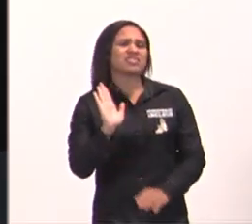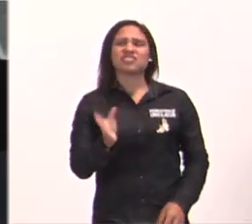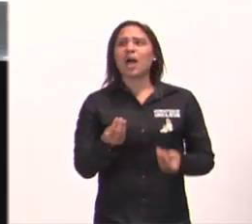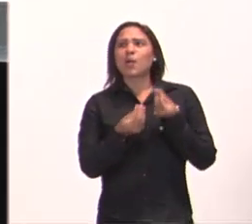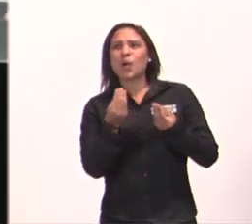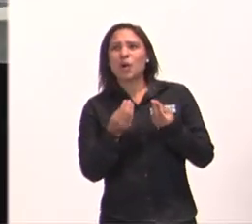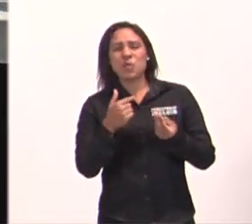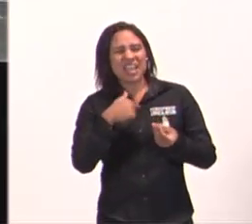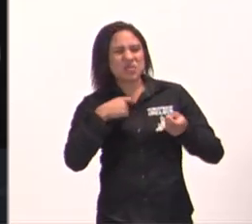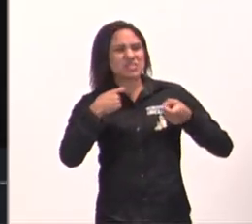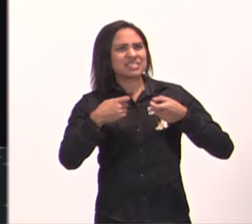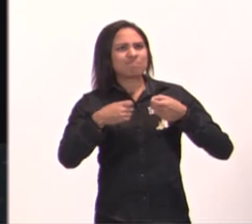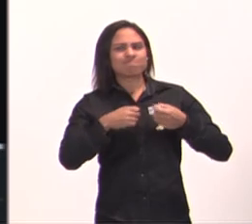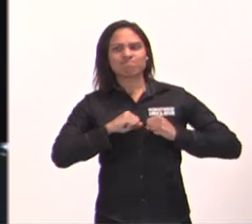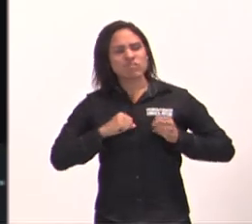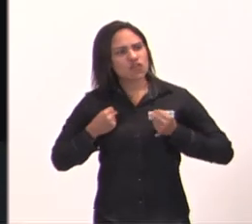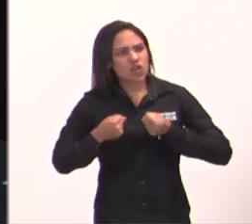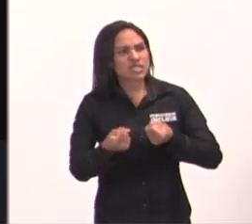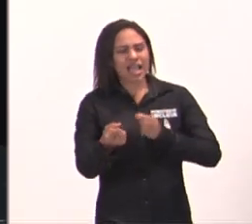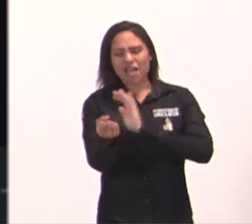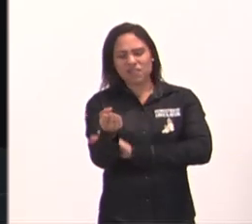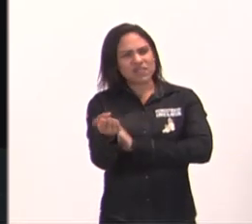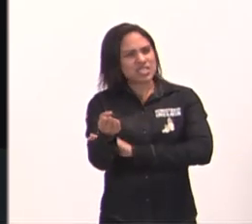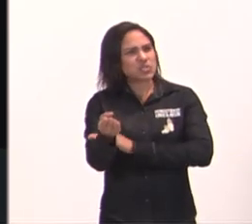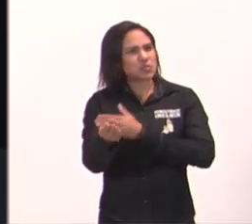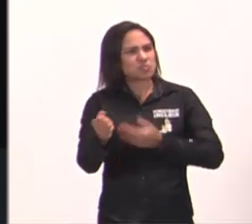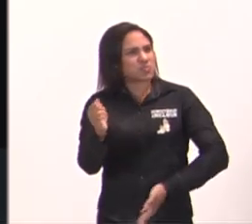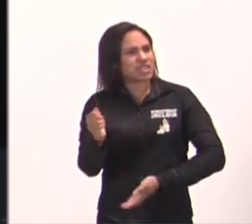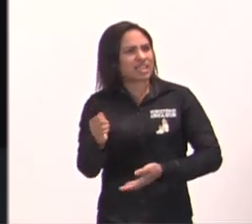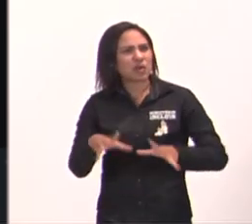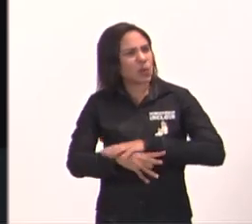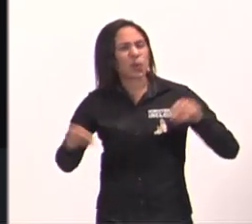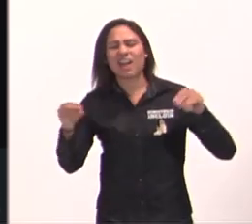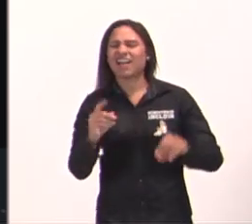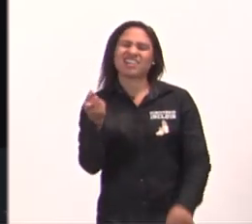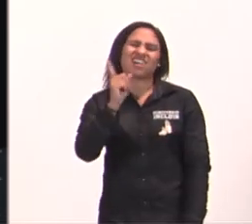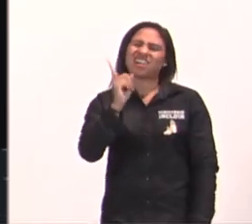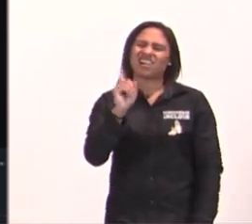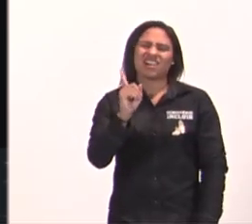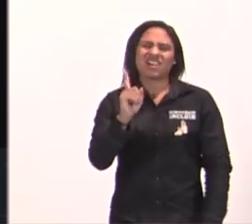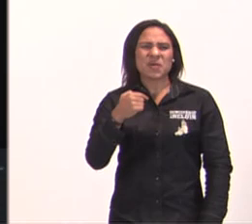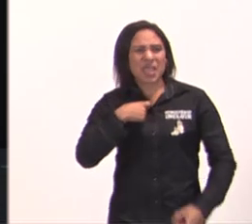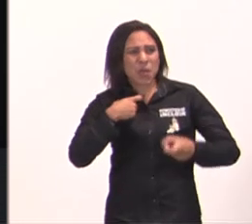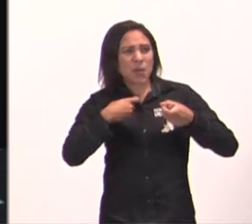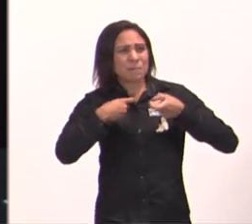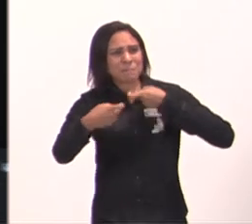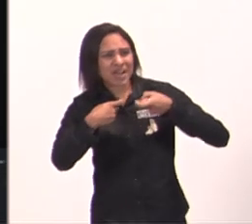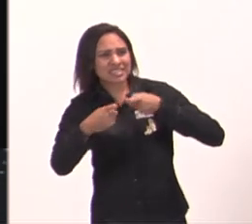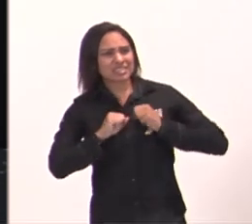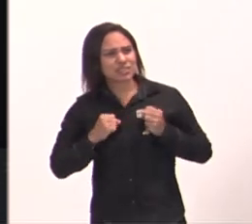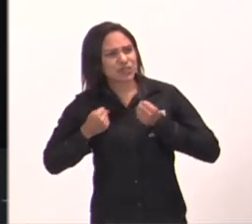desse vício, nem vou batalhar, para poder ser uma pessoa melhor, nem vou batalhar, para levar alguém para Deus, nem vou batalhar, para minha família toda se converter,